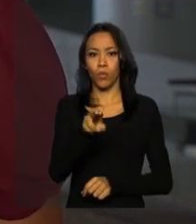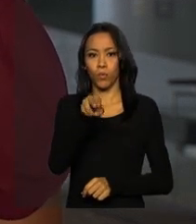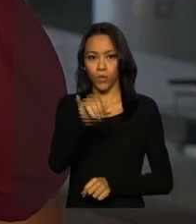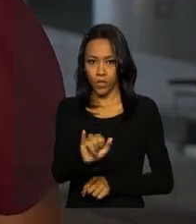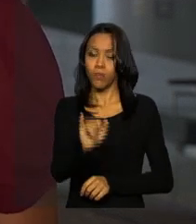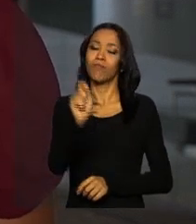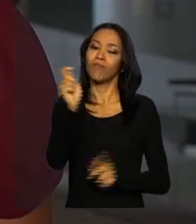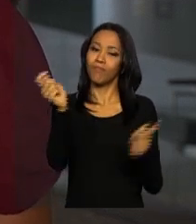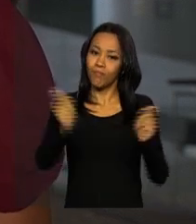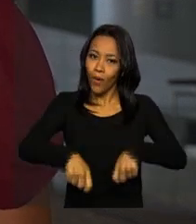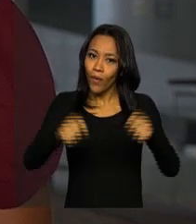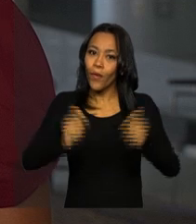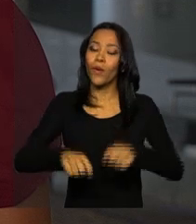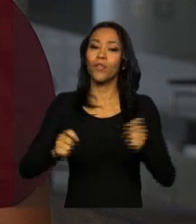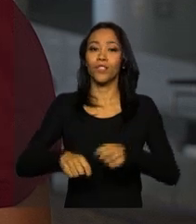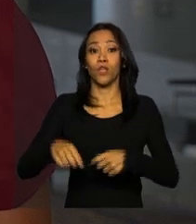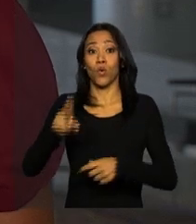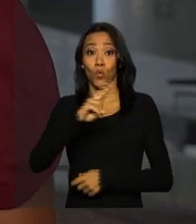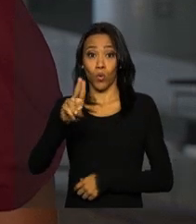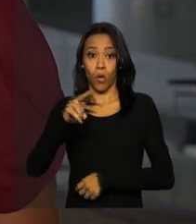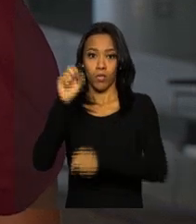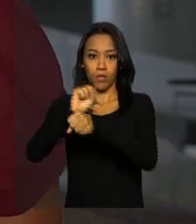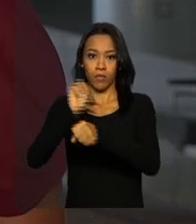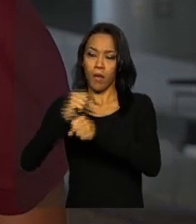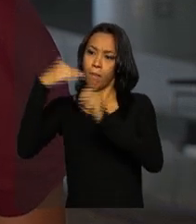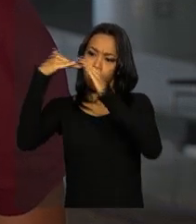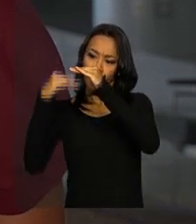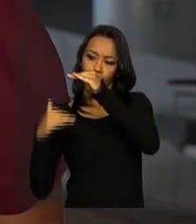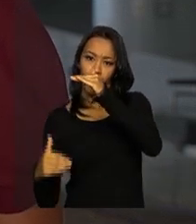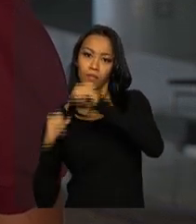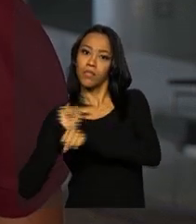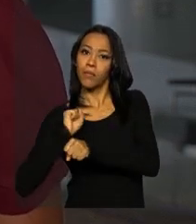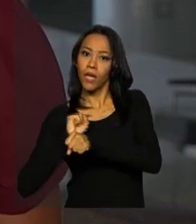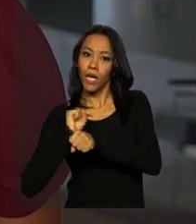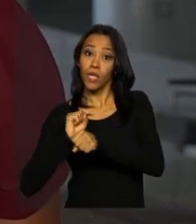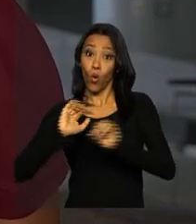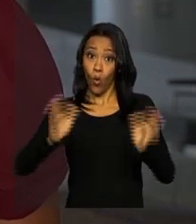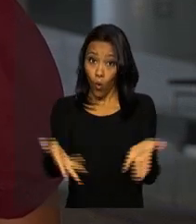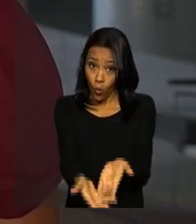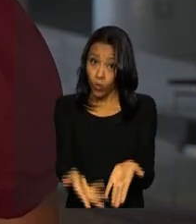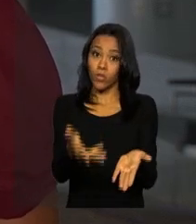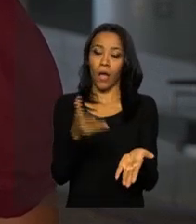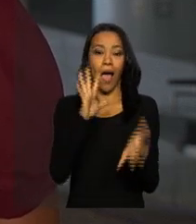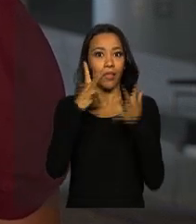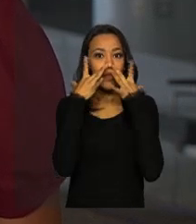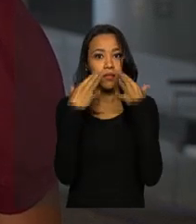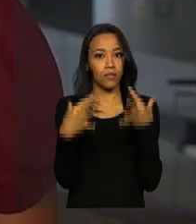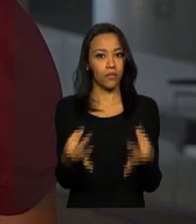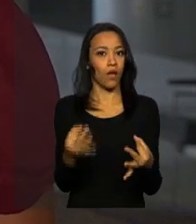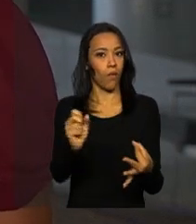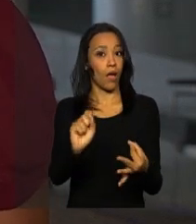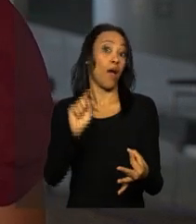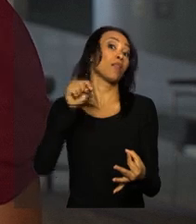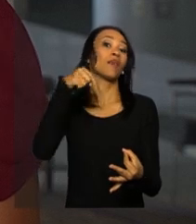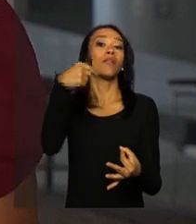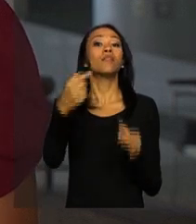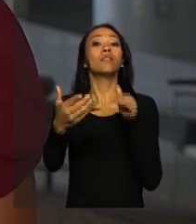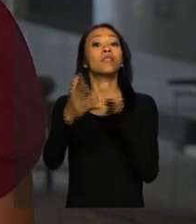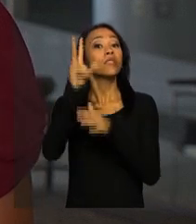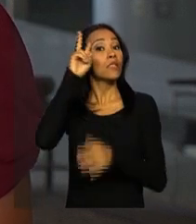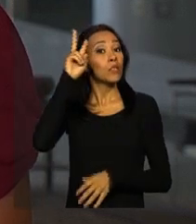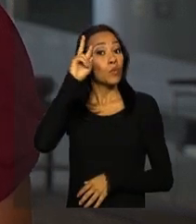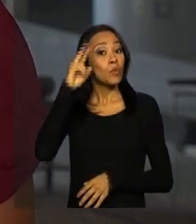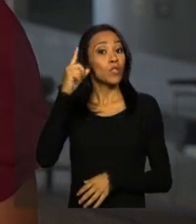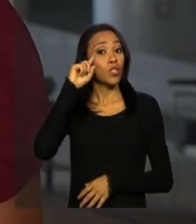podem aderir à lista de espera a partir de hoje. Essa adesão só pode ser feita, atenção, até a próxima segunda-feira, dia